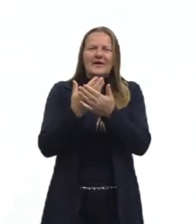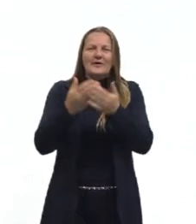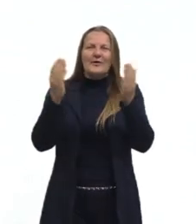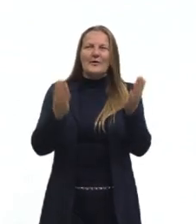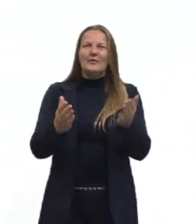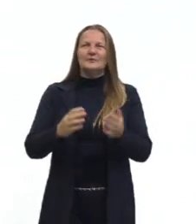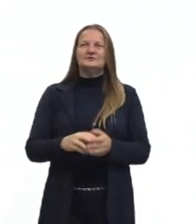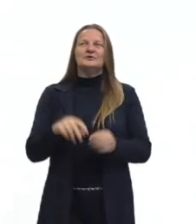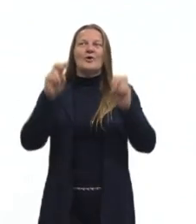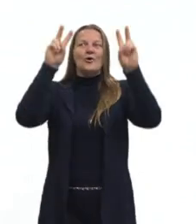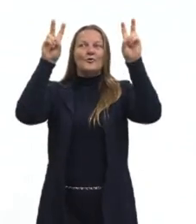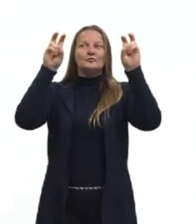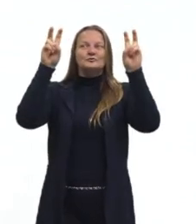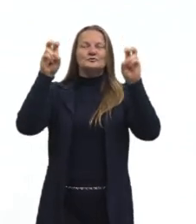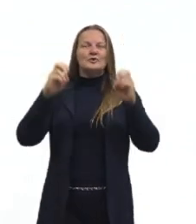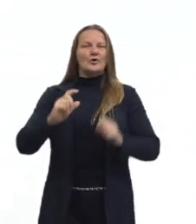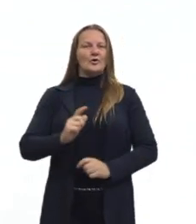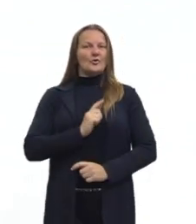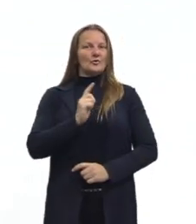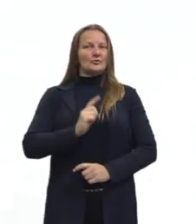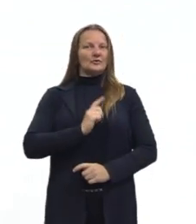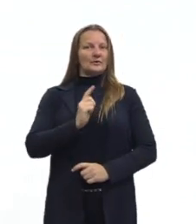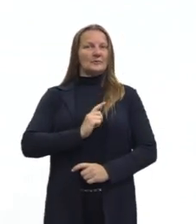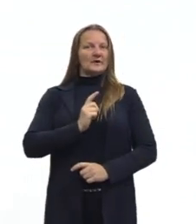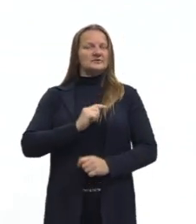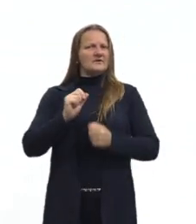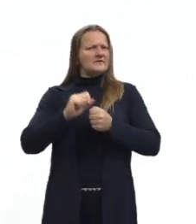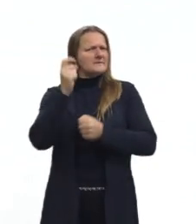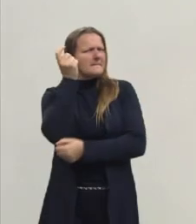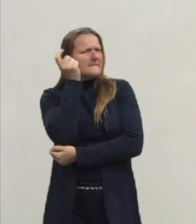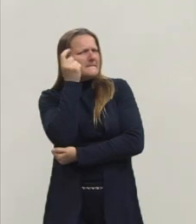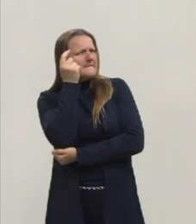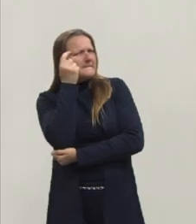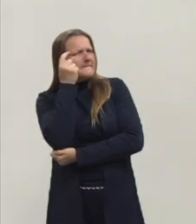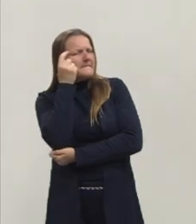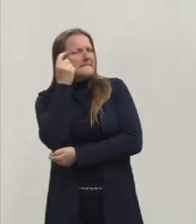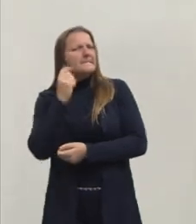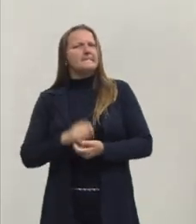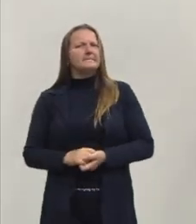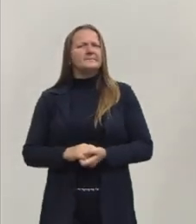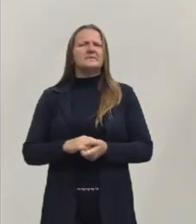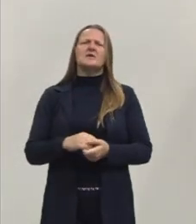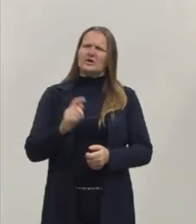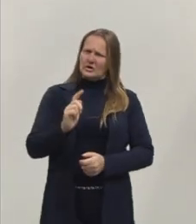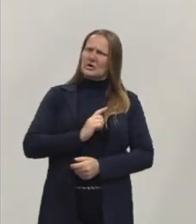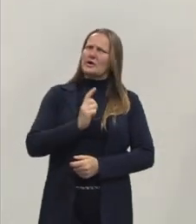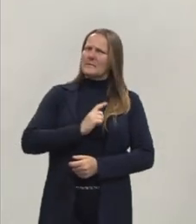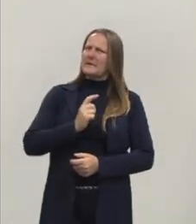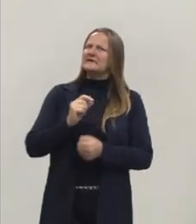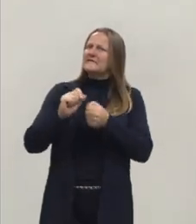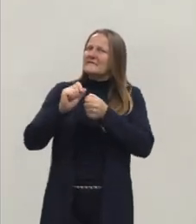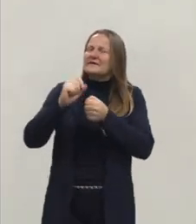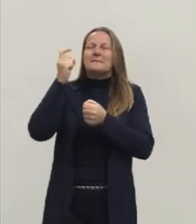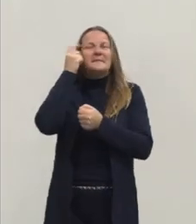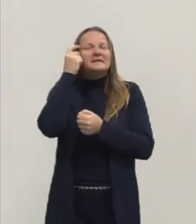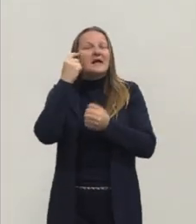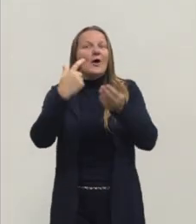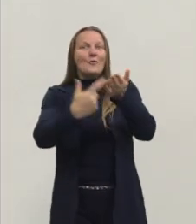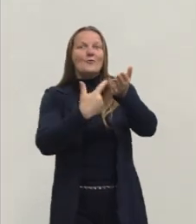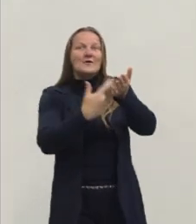hoje tem o título Uma Gramática que nos faz pensar. Esse título é um trocadilho aí com um livro